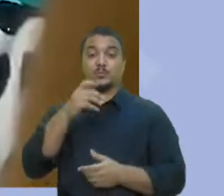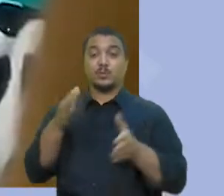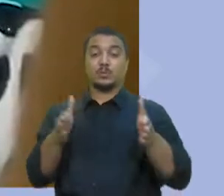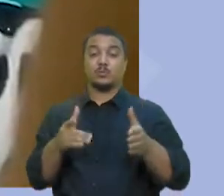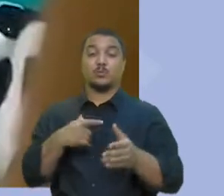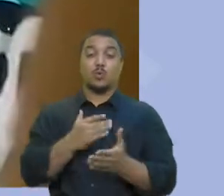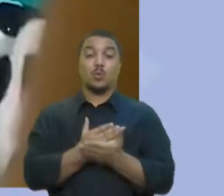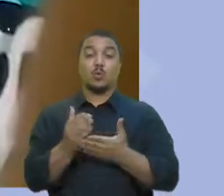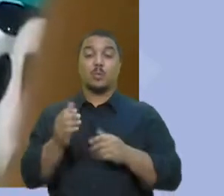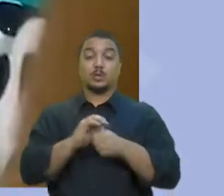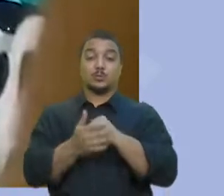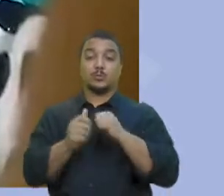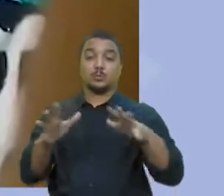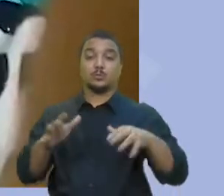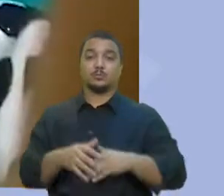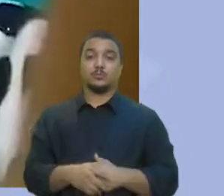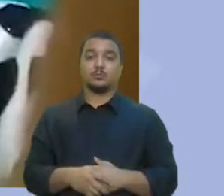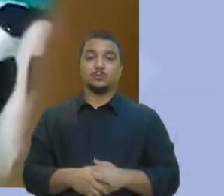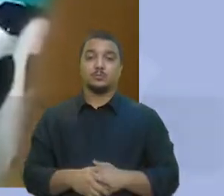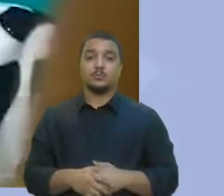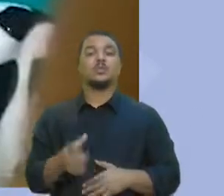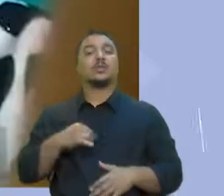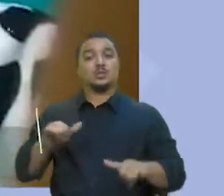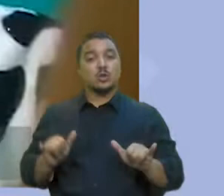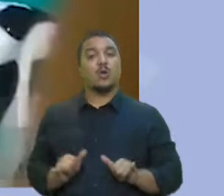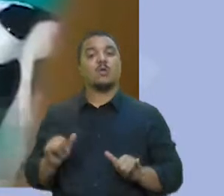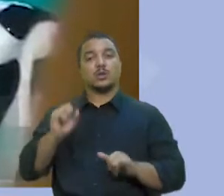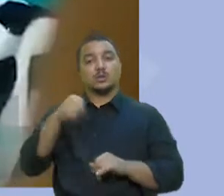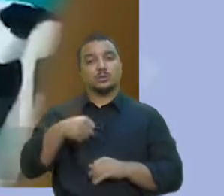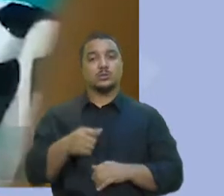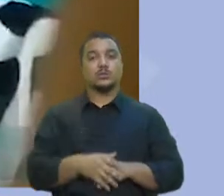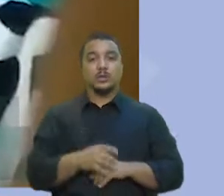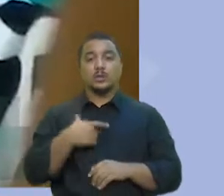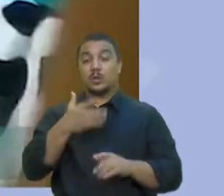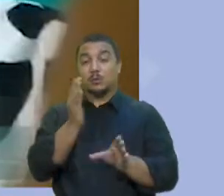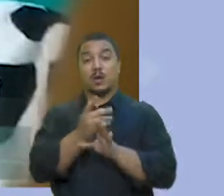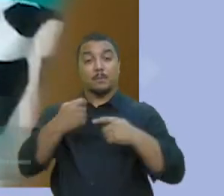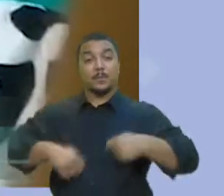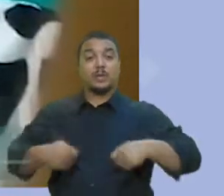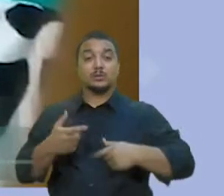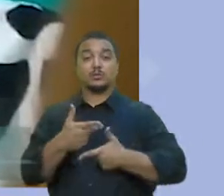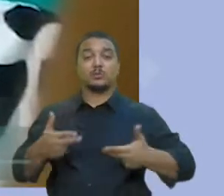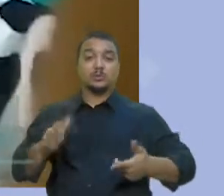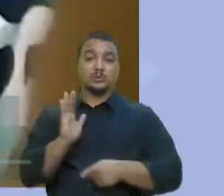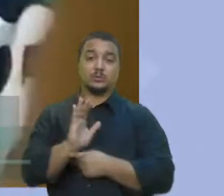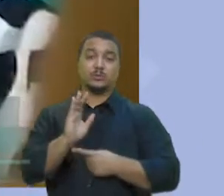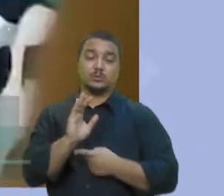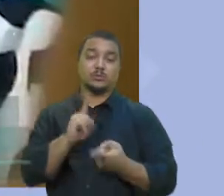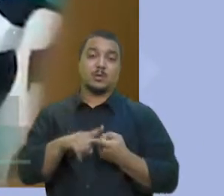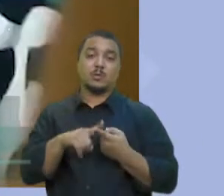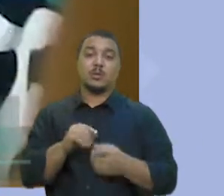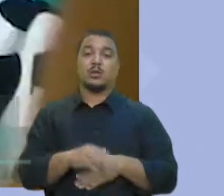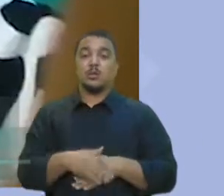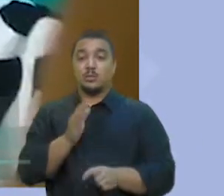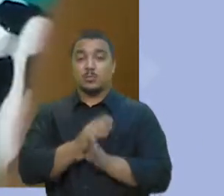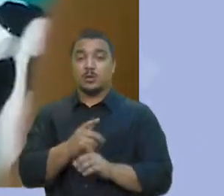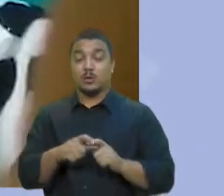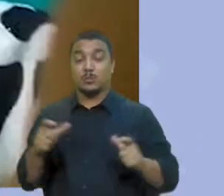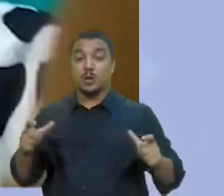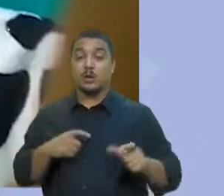início da pandemia. Elas estão sofrendo muito e passando por necessidade, né? Porque a maioria estão vivendo de